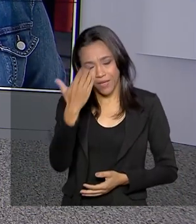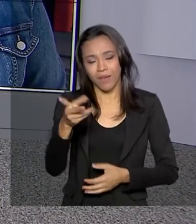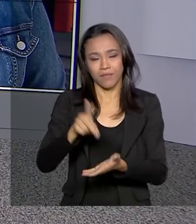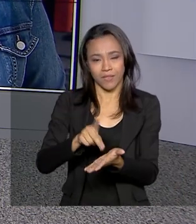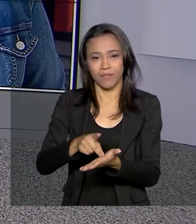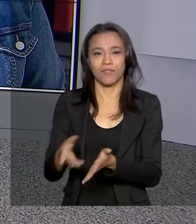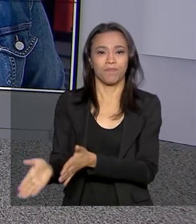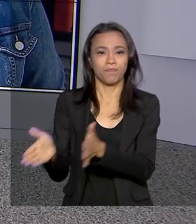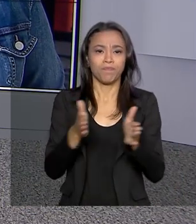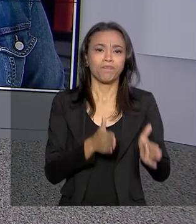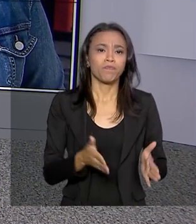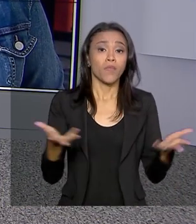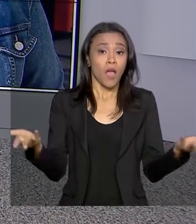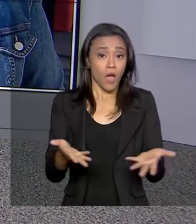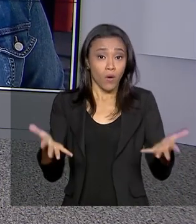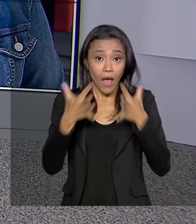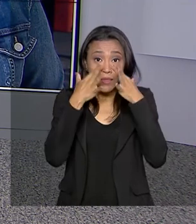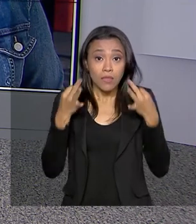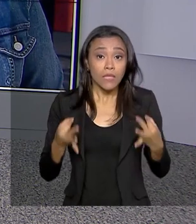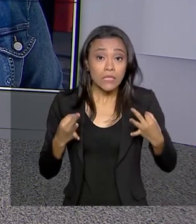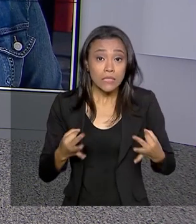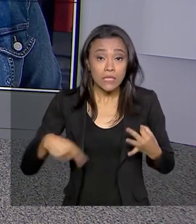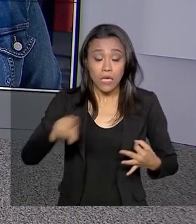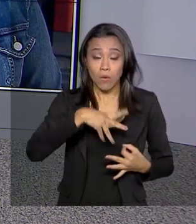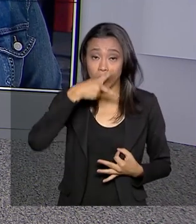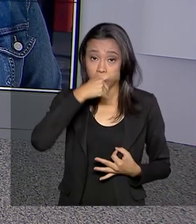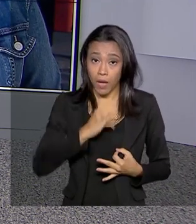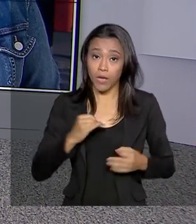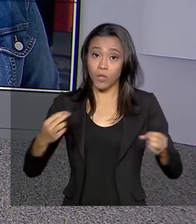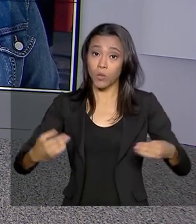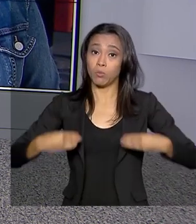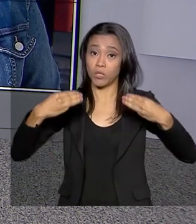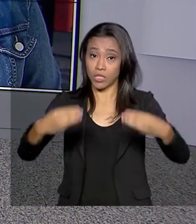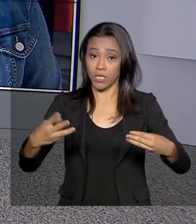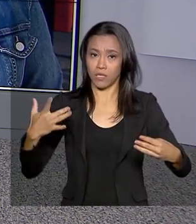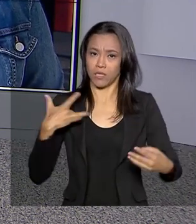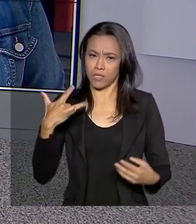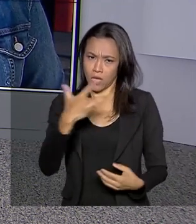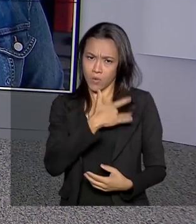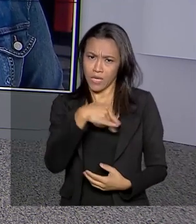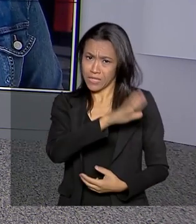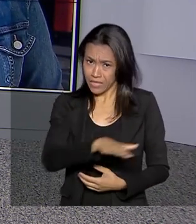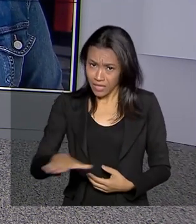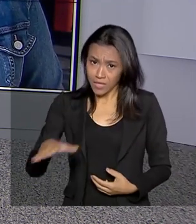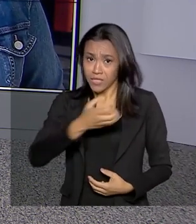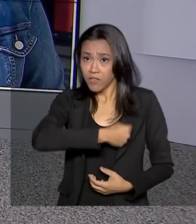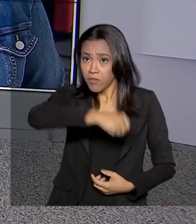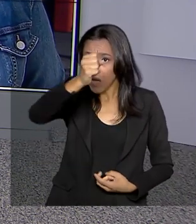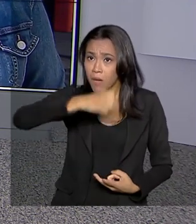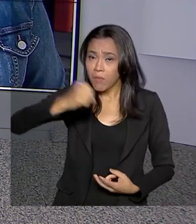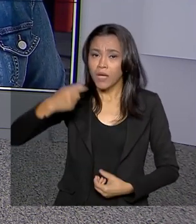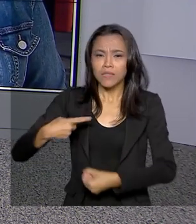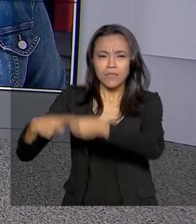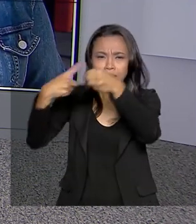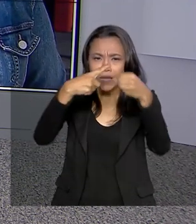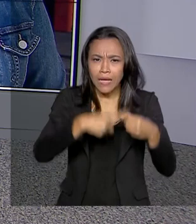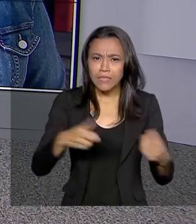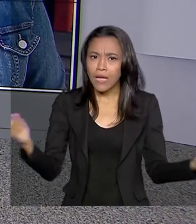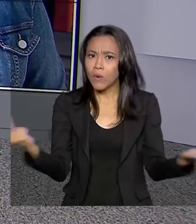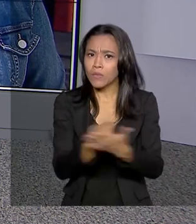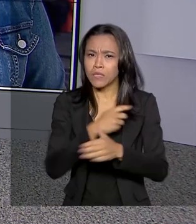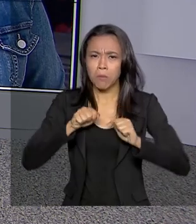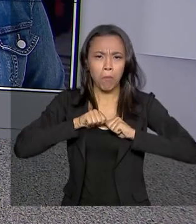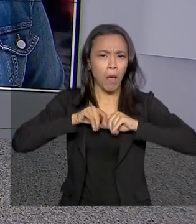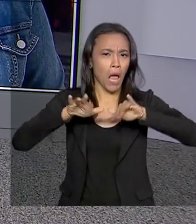informações. E, olha, agora um alerta aos pais. O Ministério da Saúde orienta que as crianças que se deslocarem para municípios com surto de